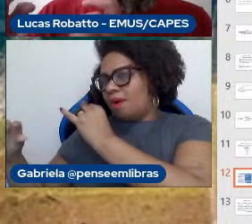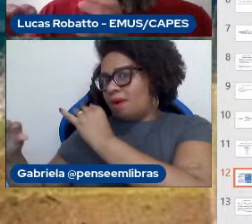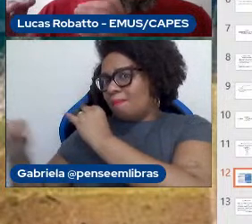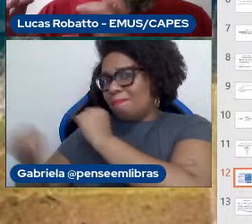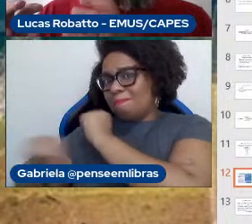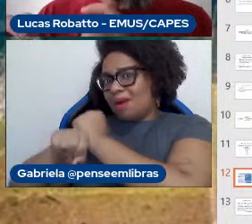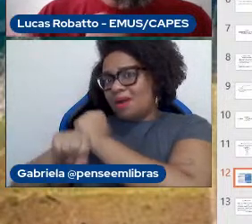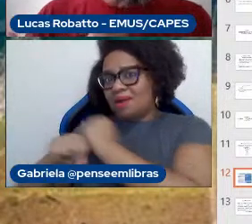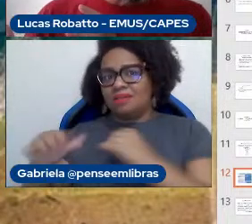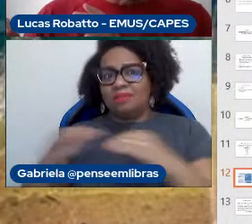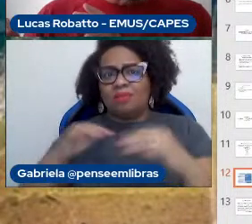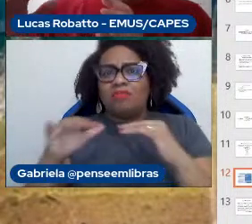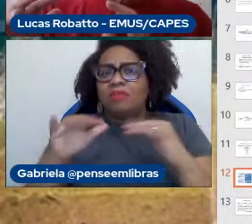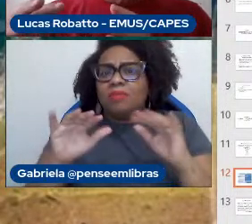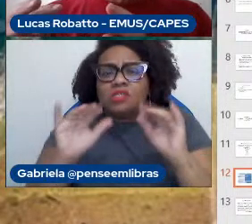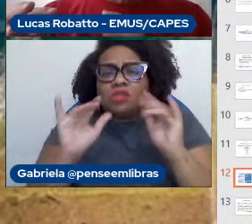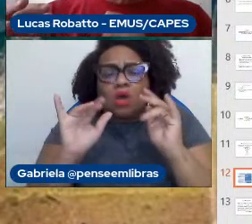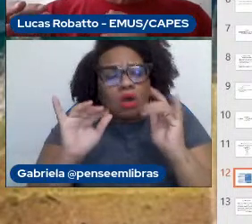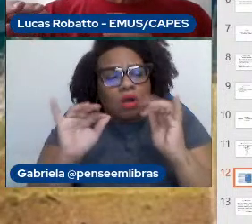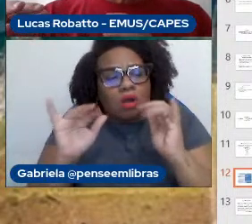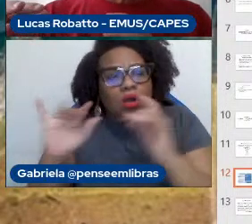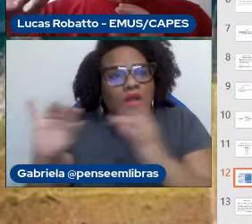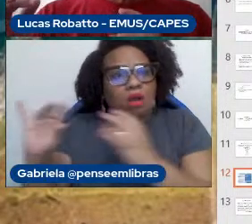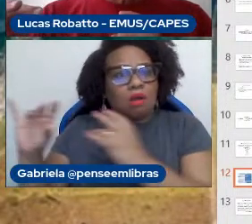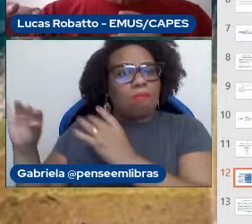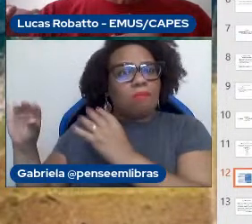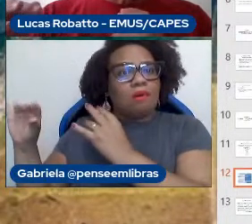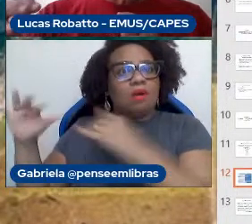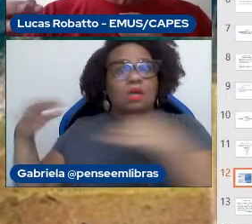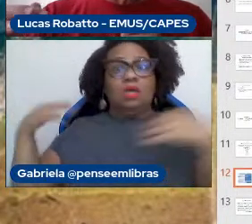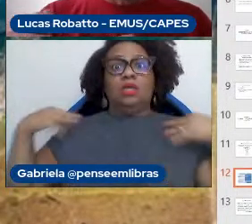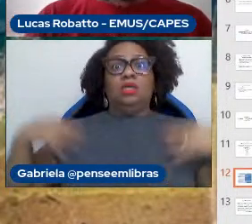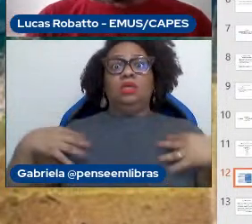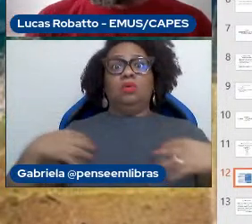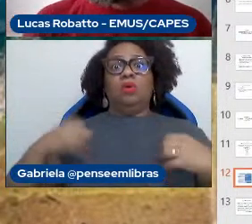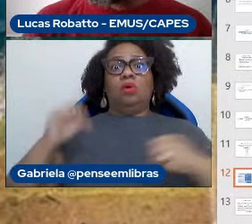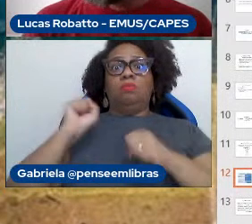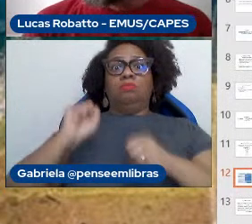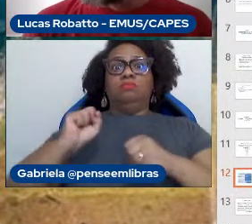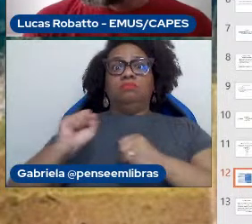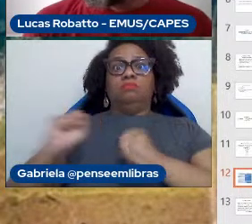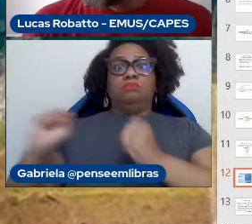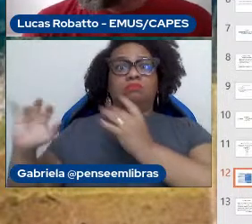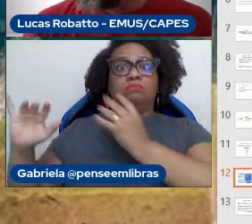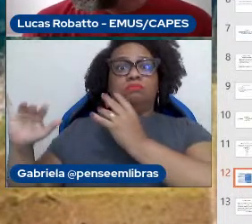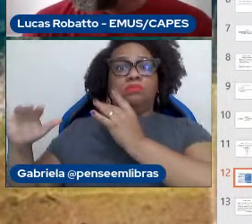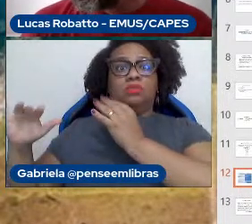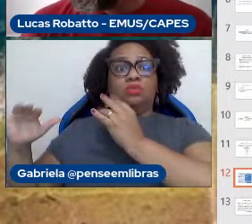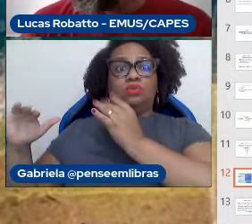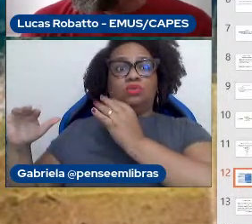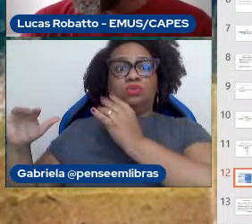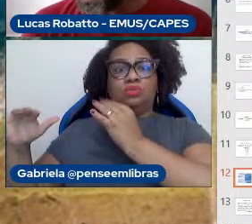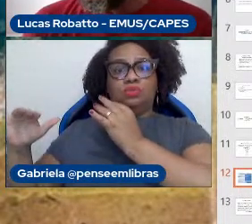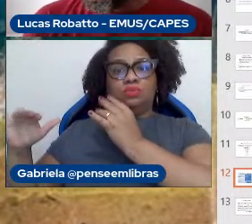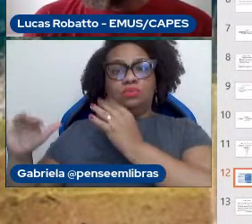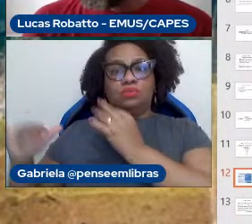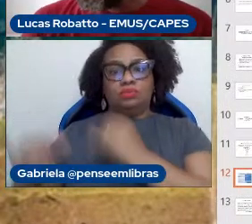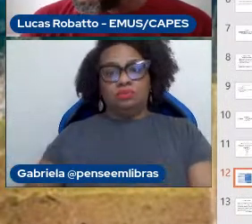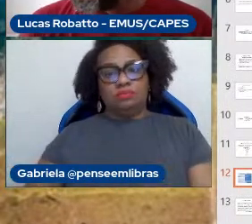pequenos dos dedos e o corpo inteiro sustentando aquela posição assimétrica, que é uma posição viciosa.